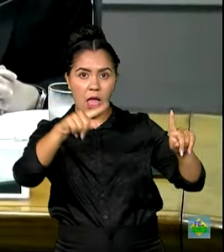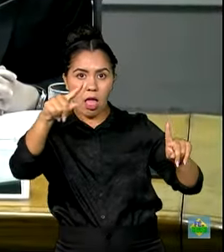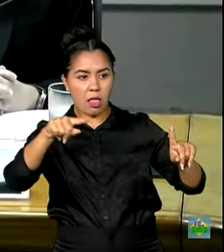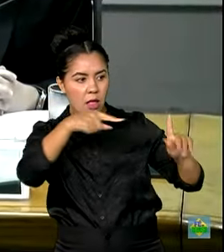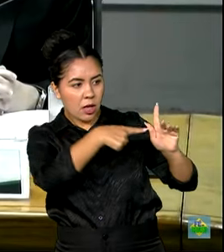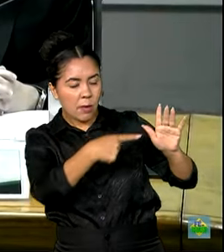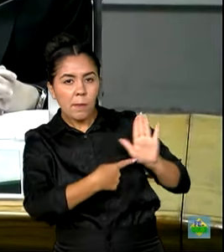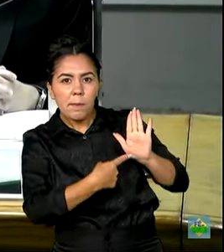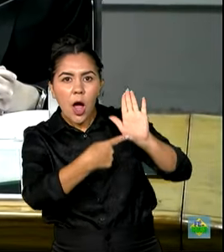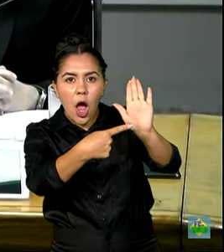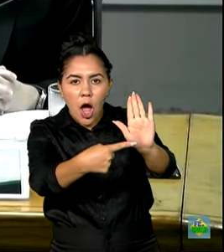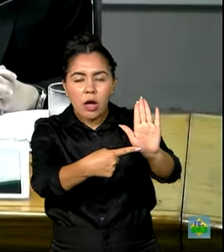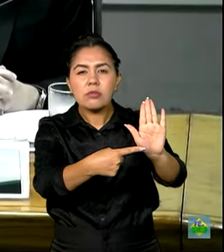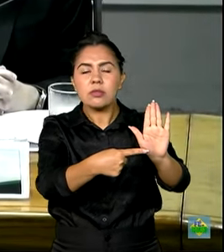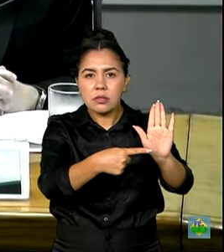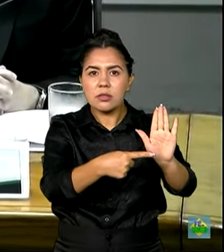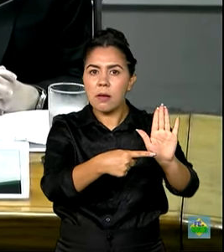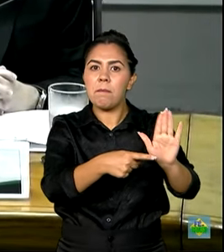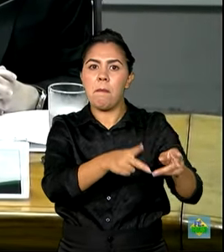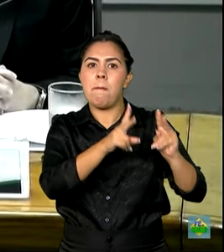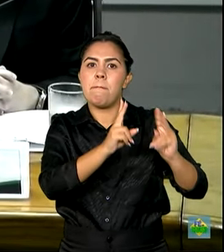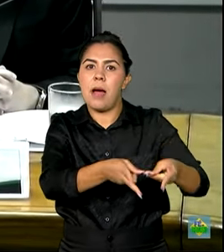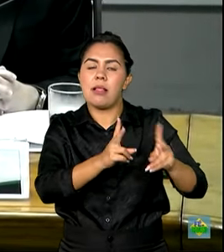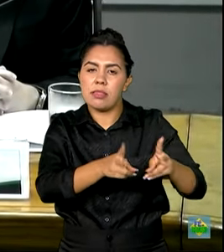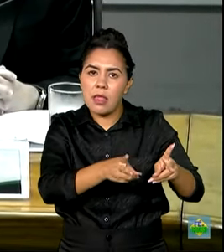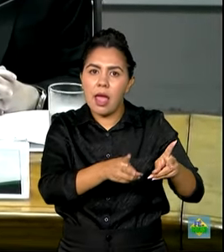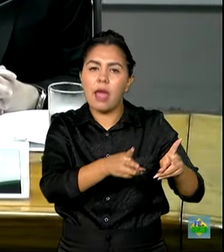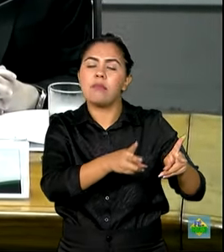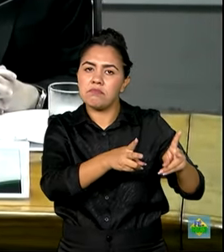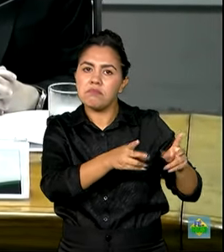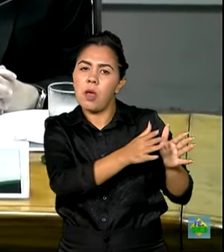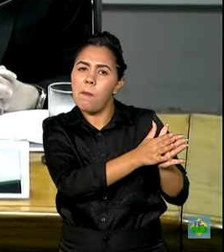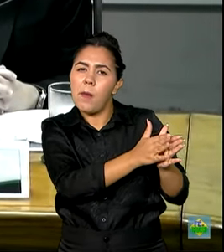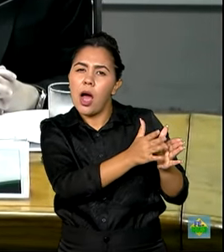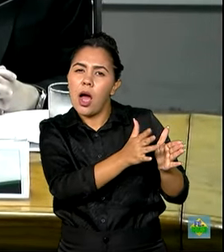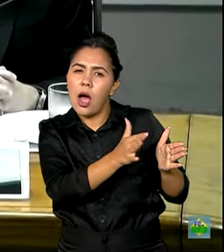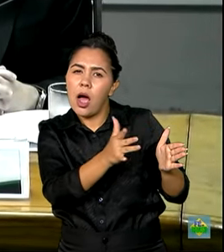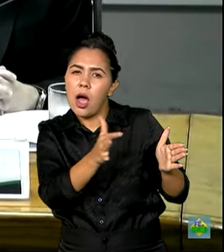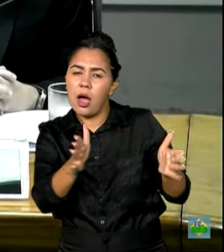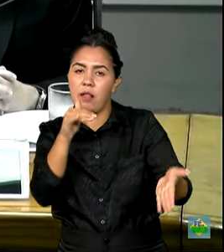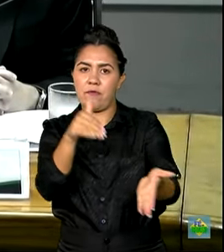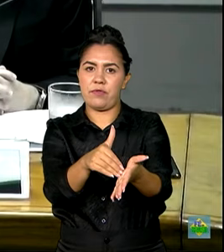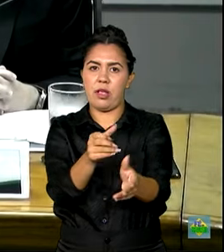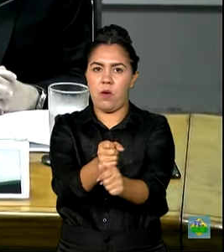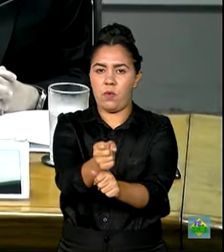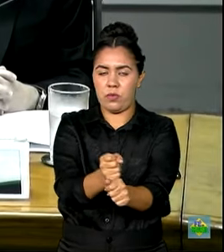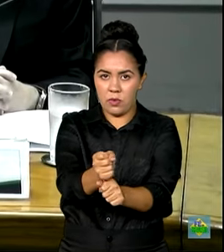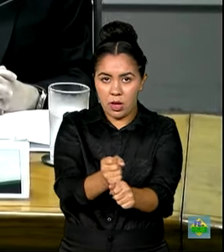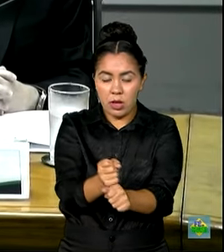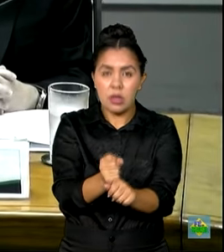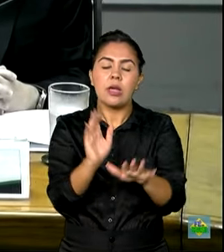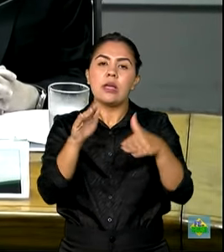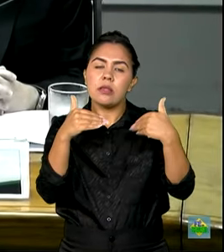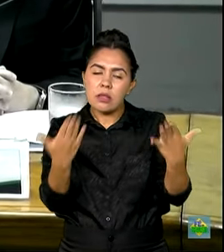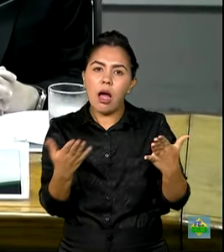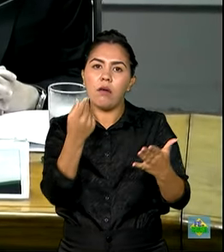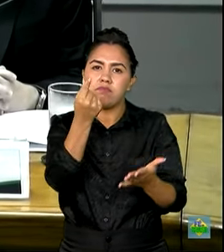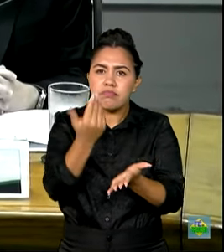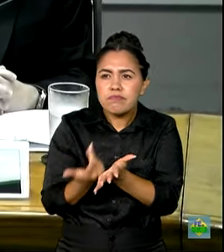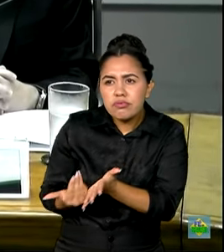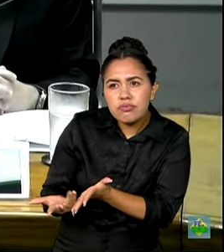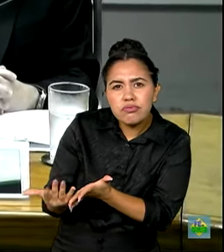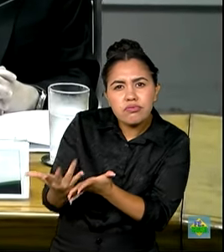mantêm essa trajetória, apresentam, indicam essa trajetória até o final do ano. Então, assim, como a arrecadação